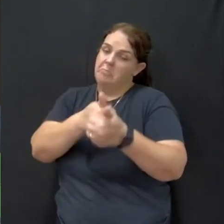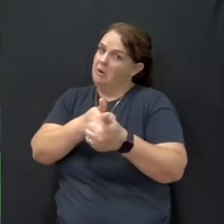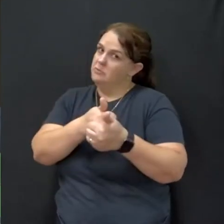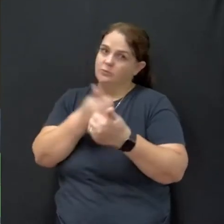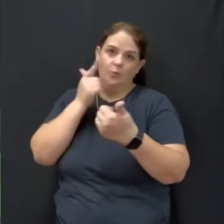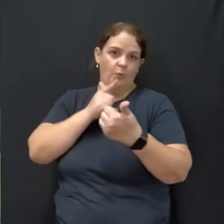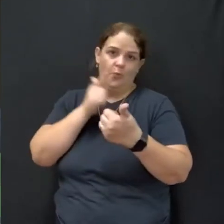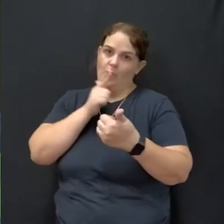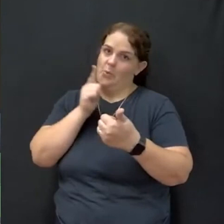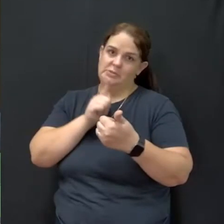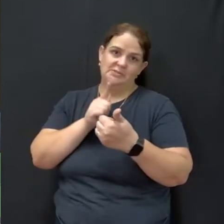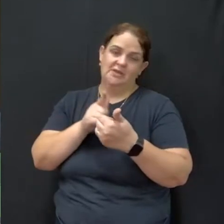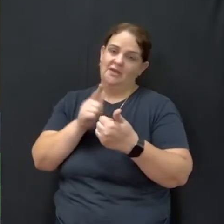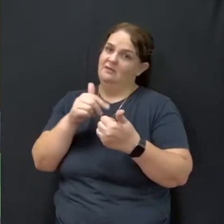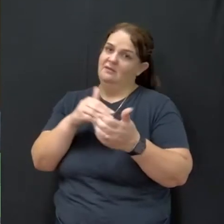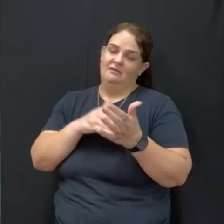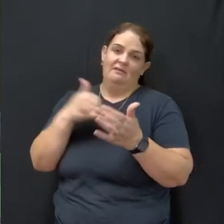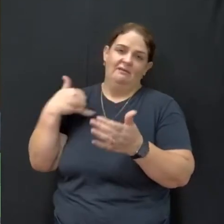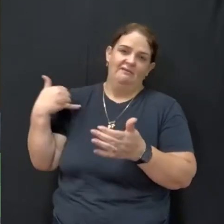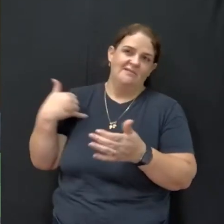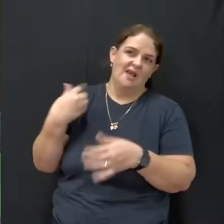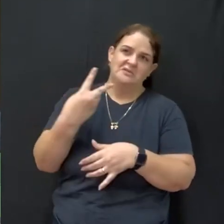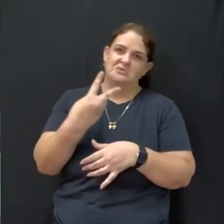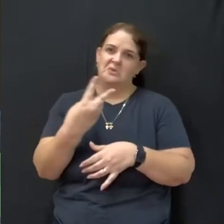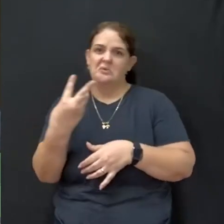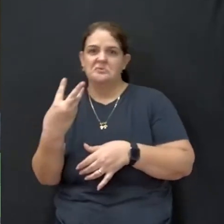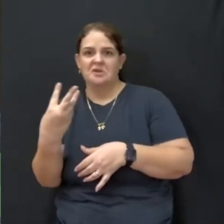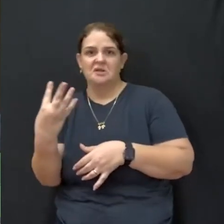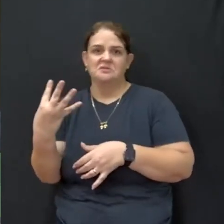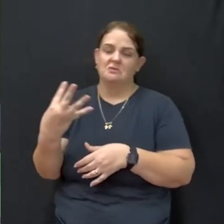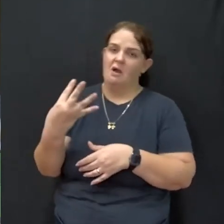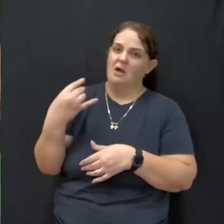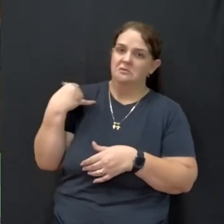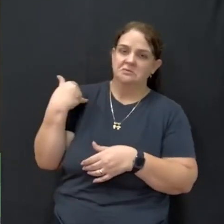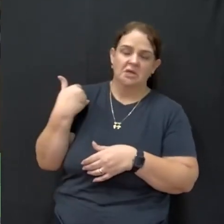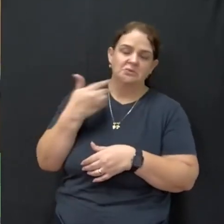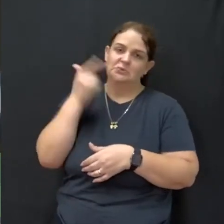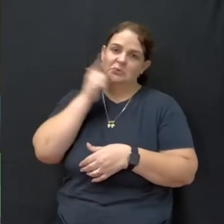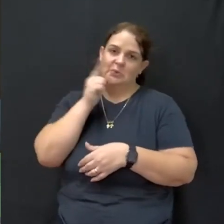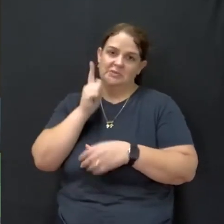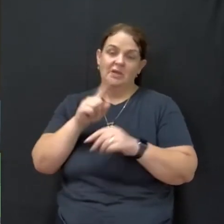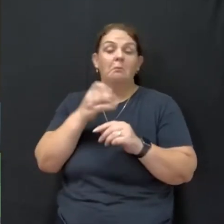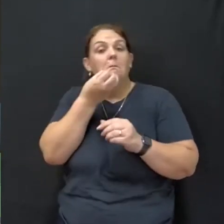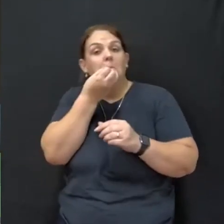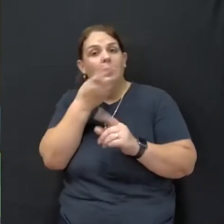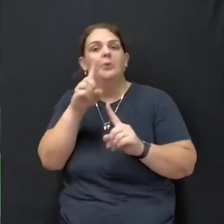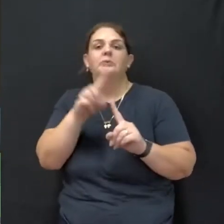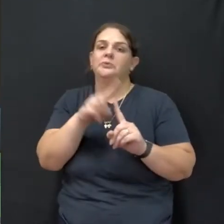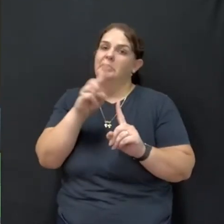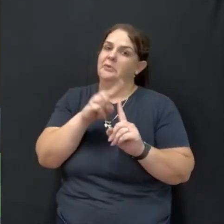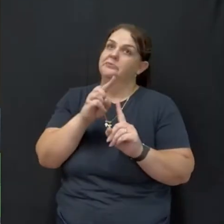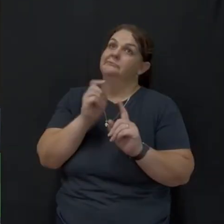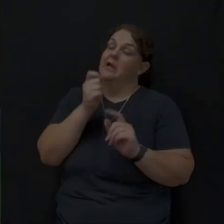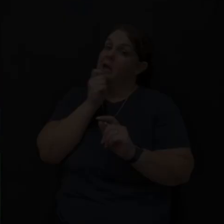estão atendendo nem gente com 2, 3, 3 a 4 anos. Que bom que Toledo ainda está atendendo. Obrigado. Obrigado.